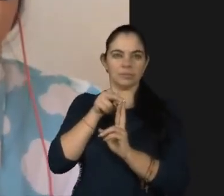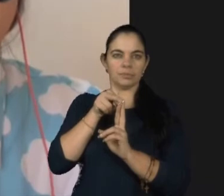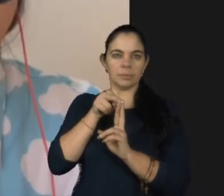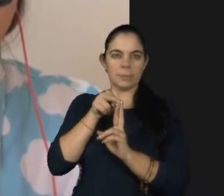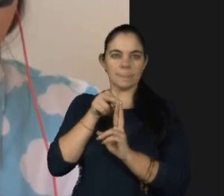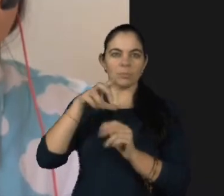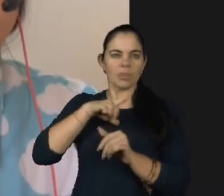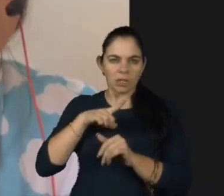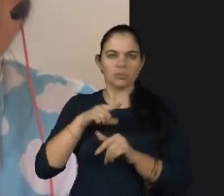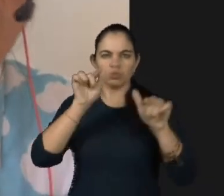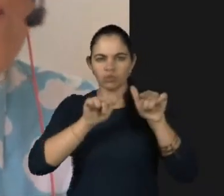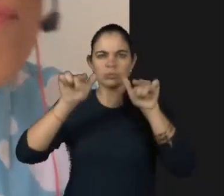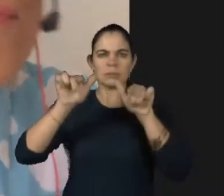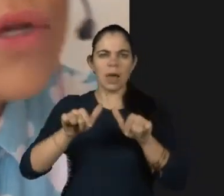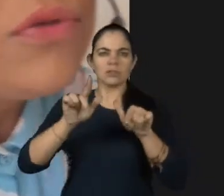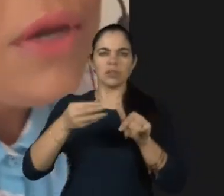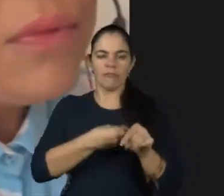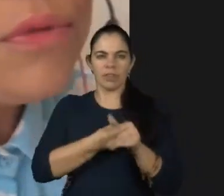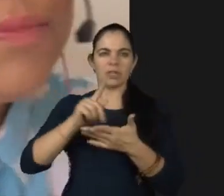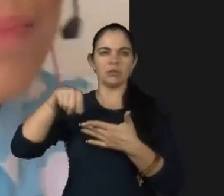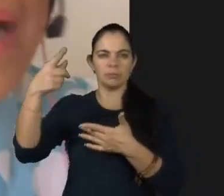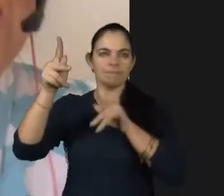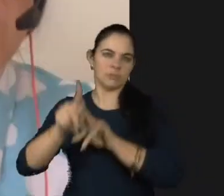ter um espaço na vida do outro como exemplo.